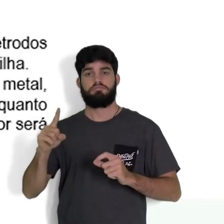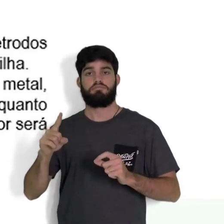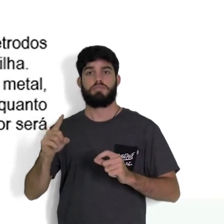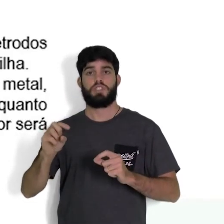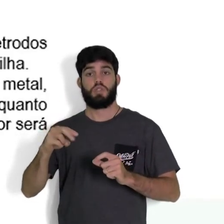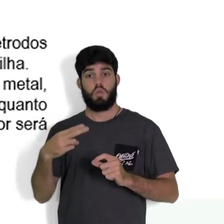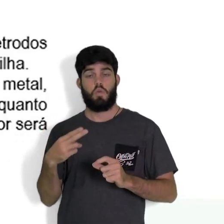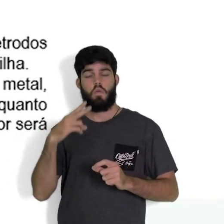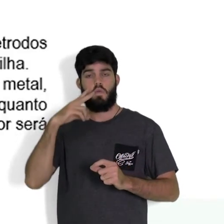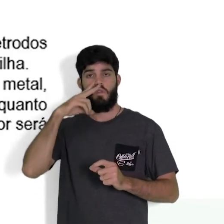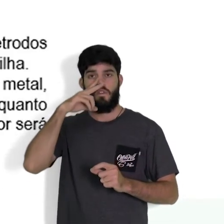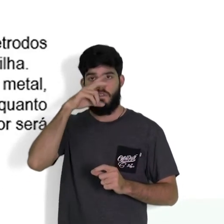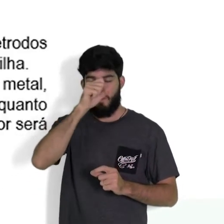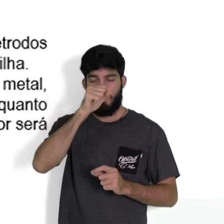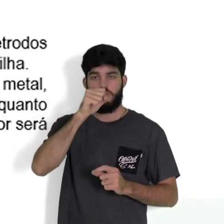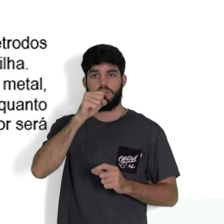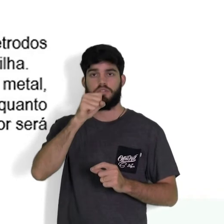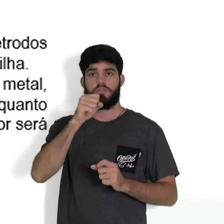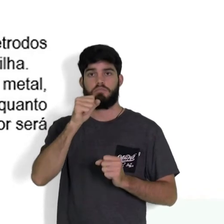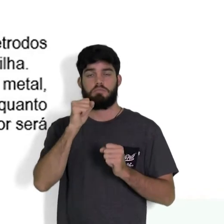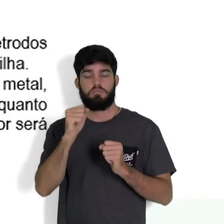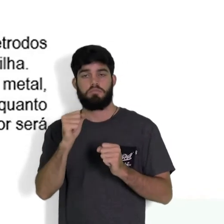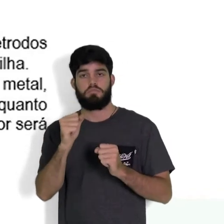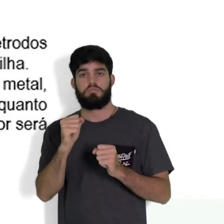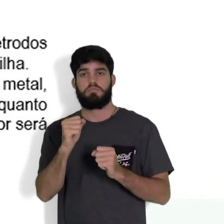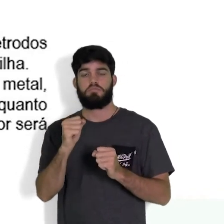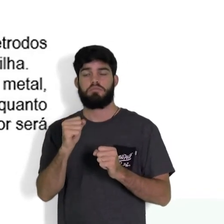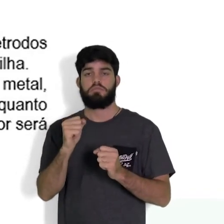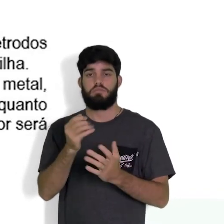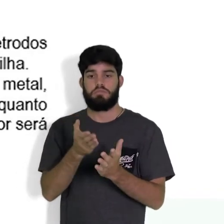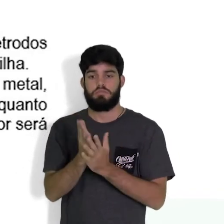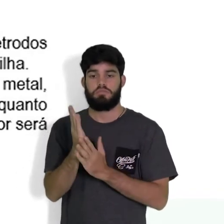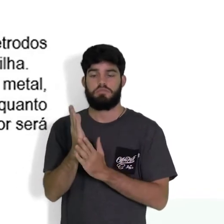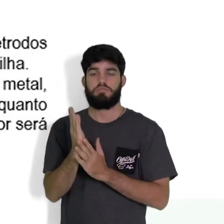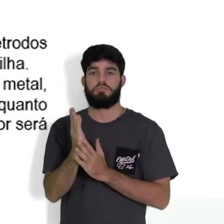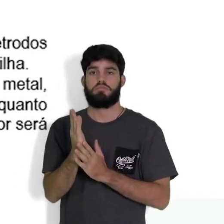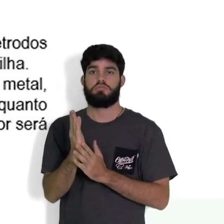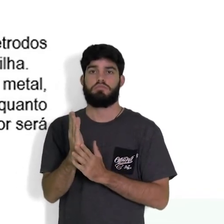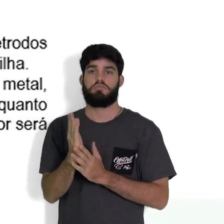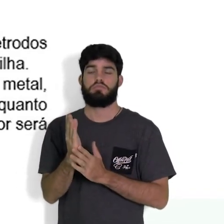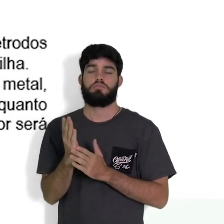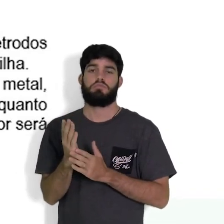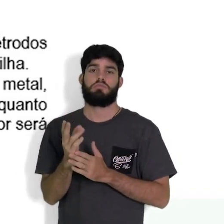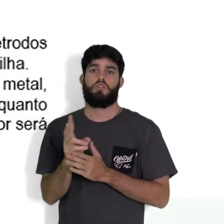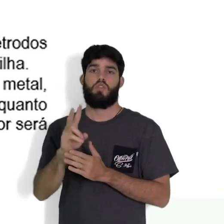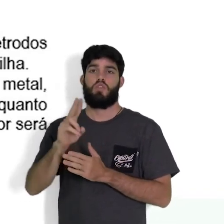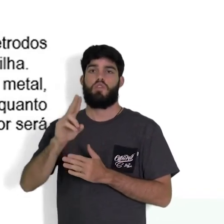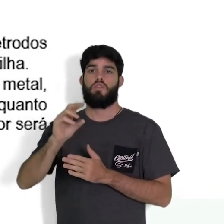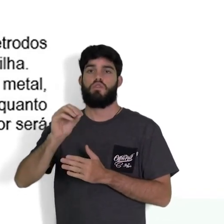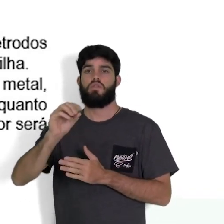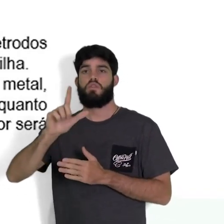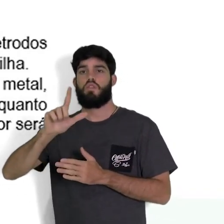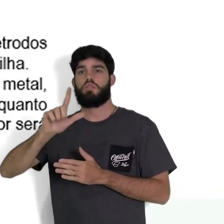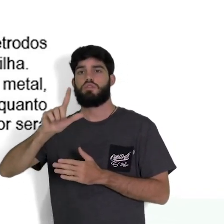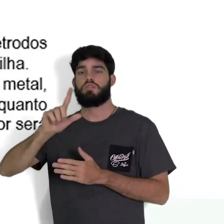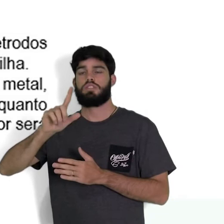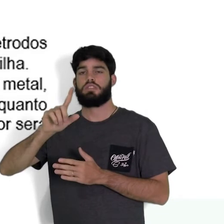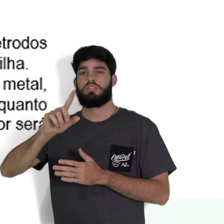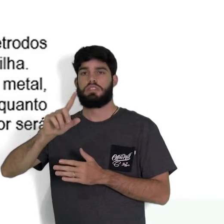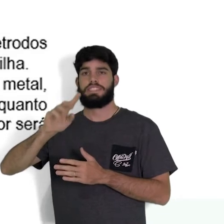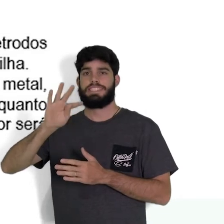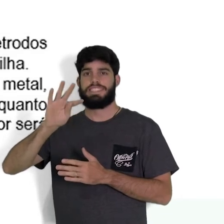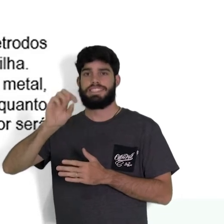força eletromotriz da pilha pode ser medida por meio de um aparelho chamado voltímetro e é medido em volts.